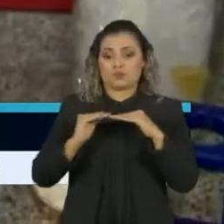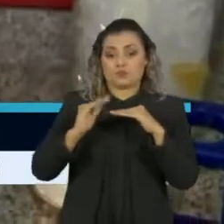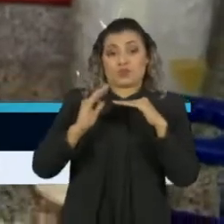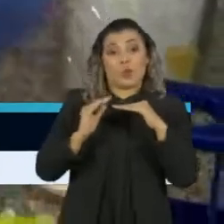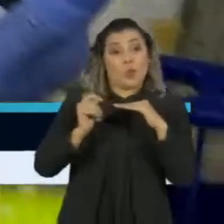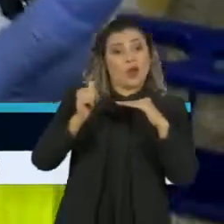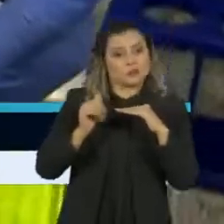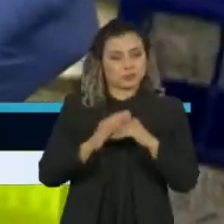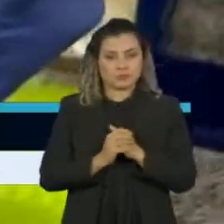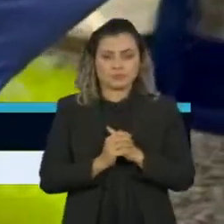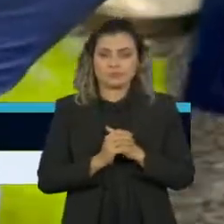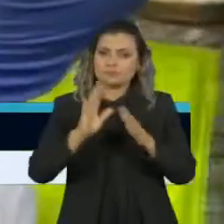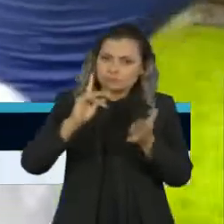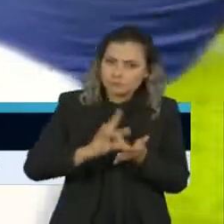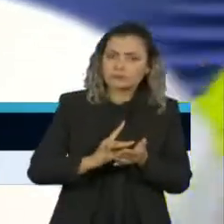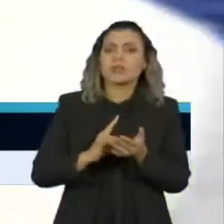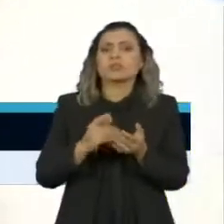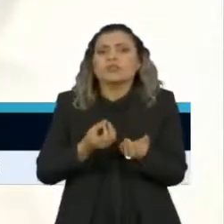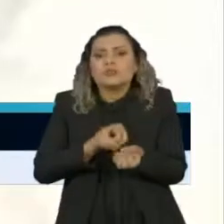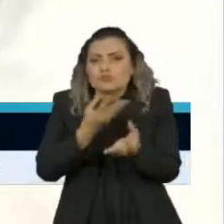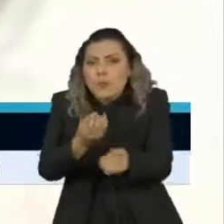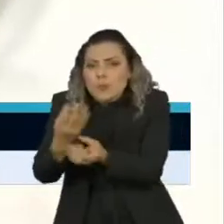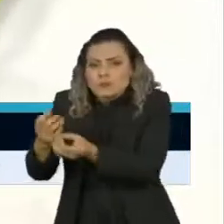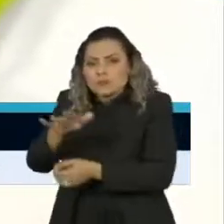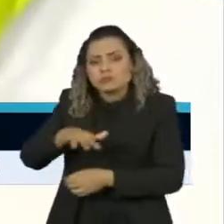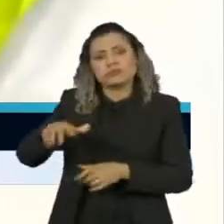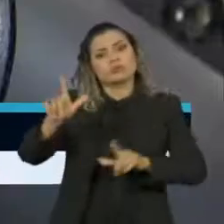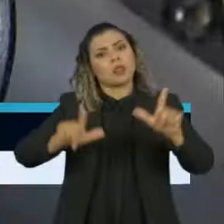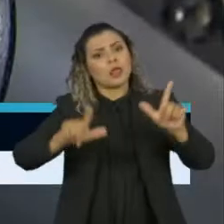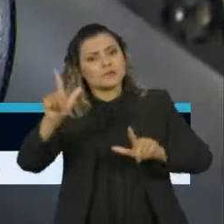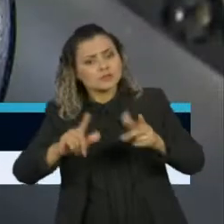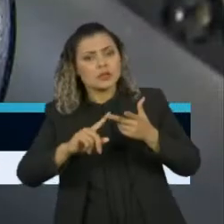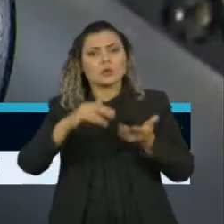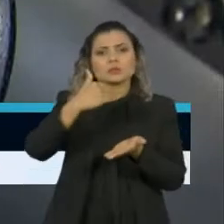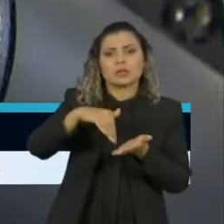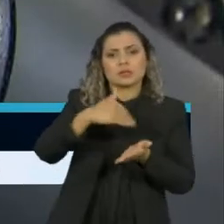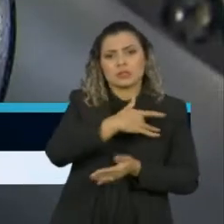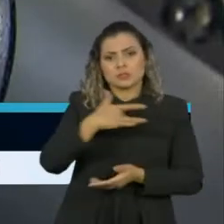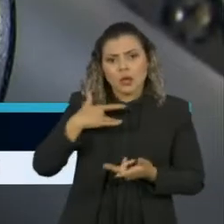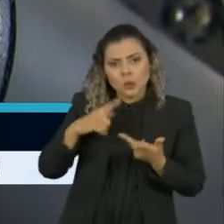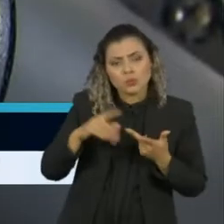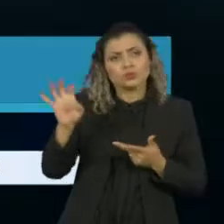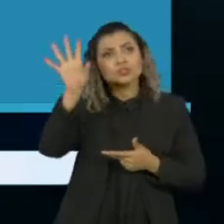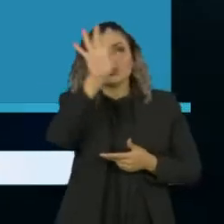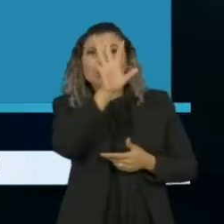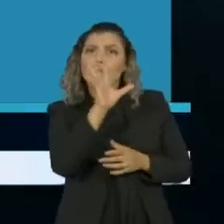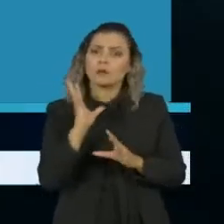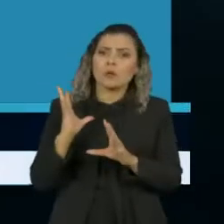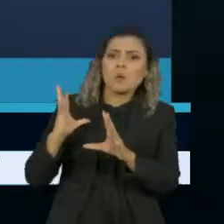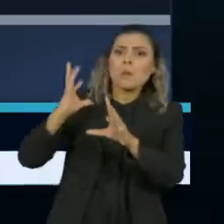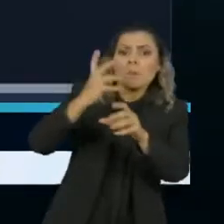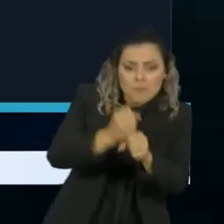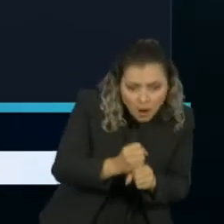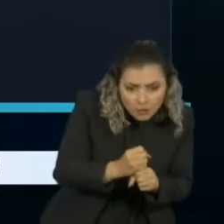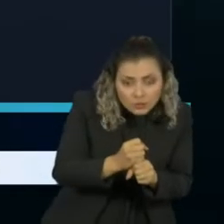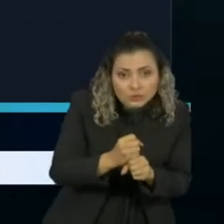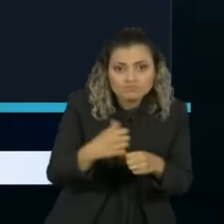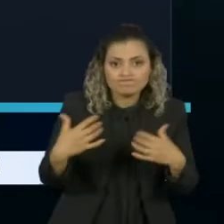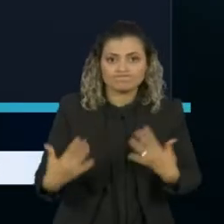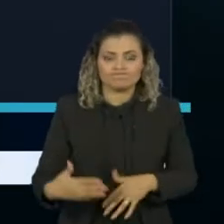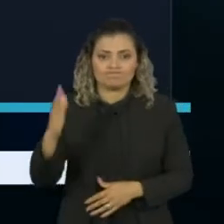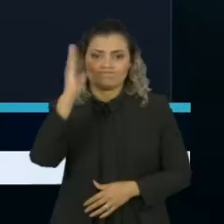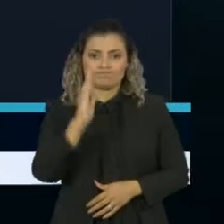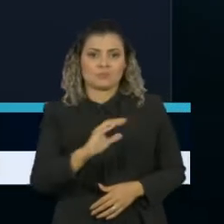O balanço feito pelo consórcio de veículos de imprensa com dados das Secretarias de Saúde dos Estados mostra que o Brasil tem